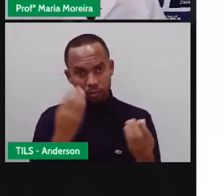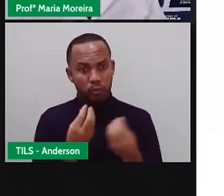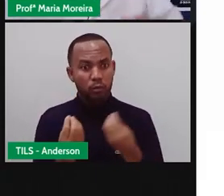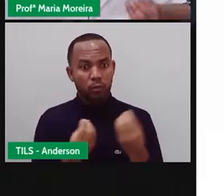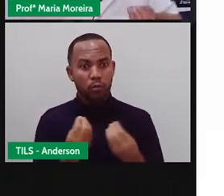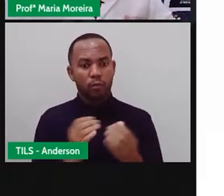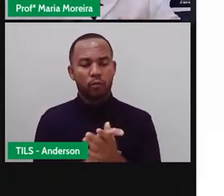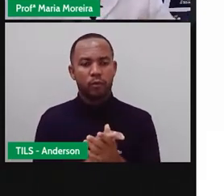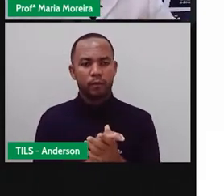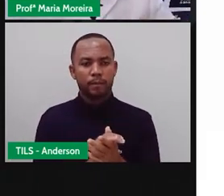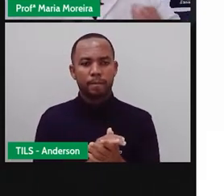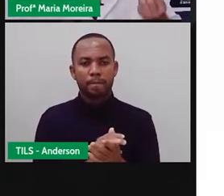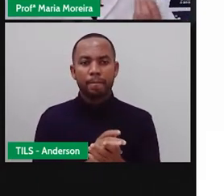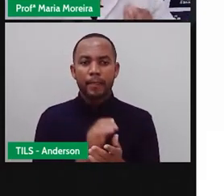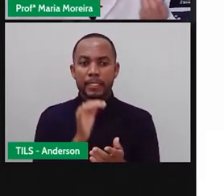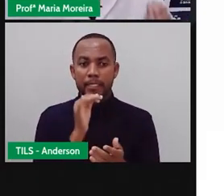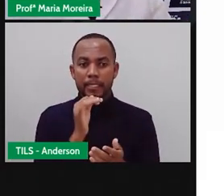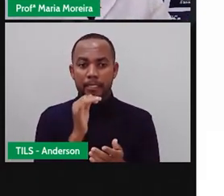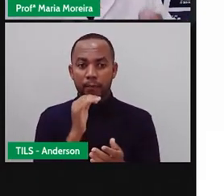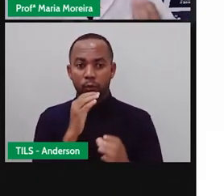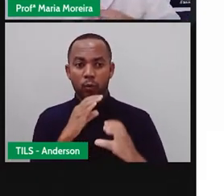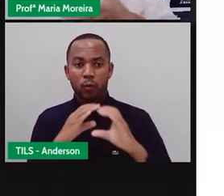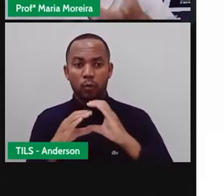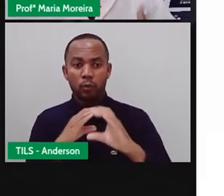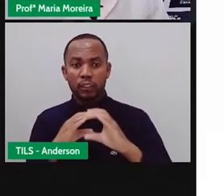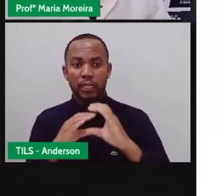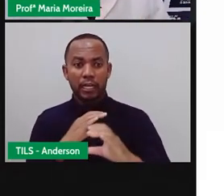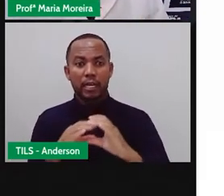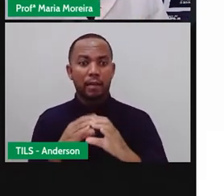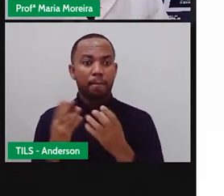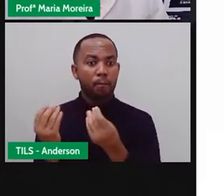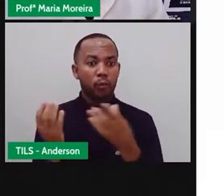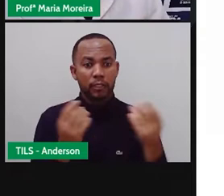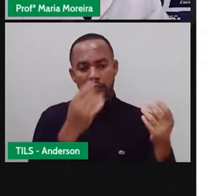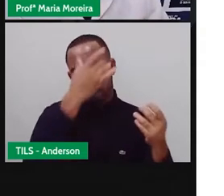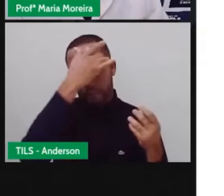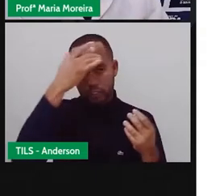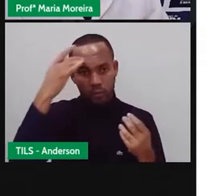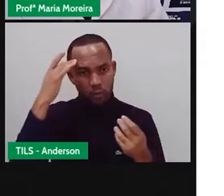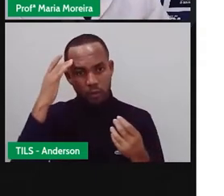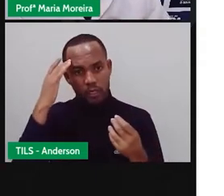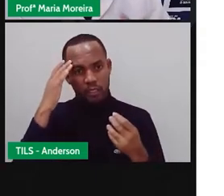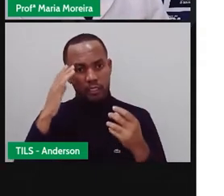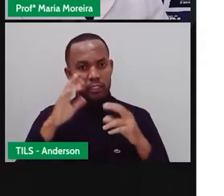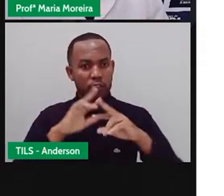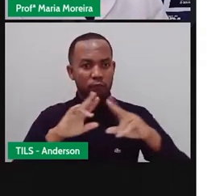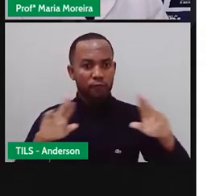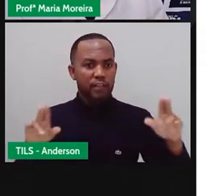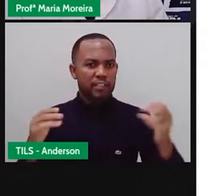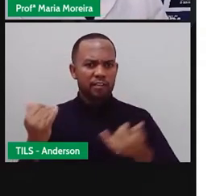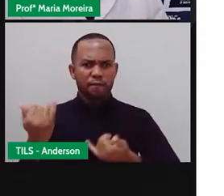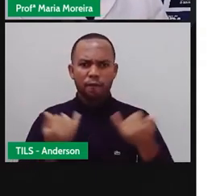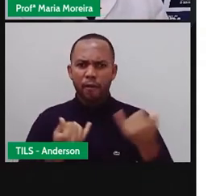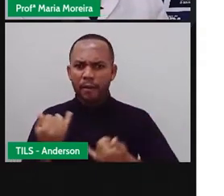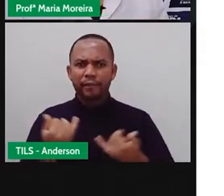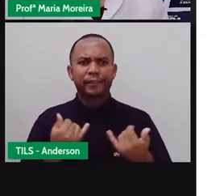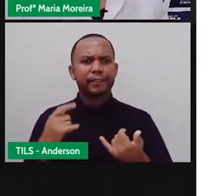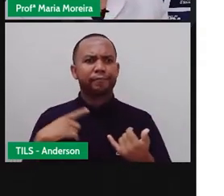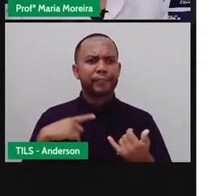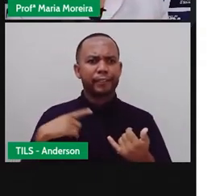que possibilita o quê? Comunicar a um número grande de pessoas. Transmitir o quê? Informações em massa.